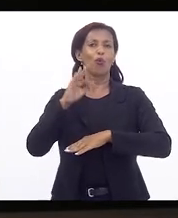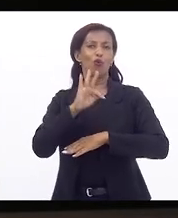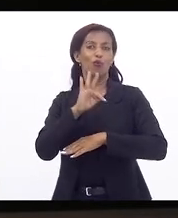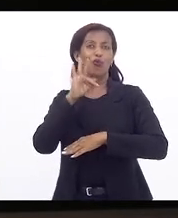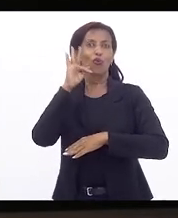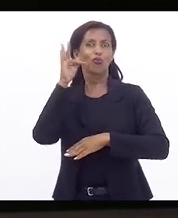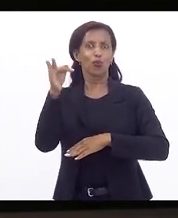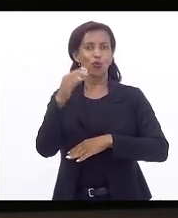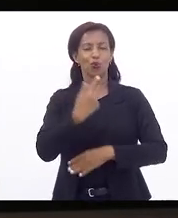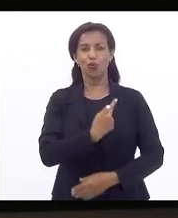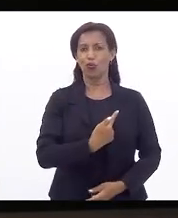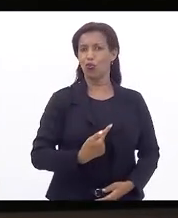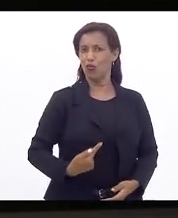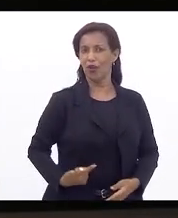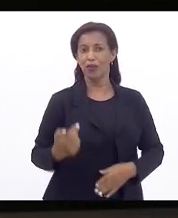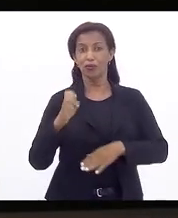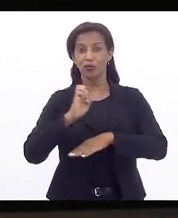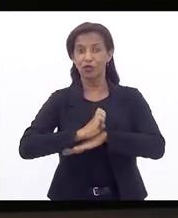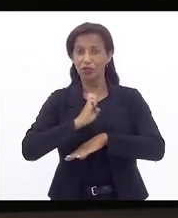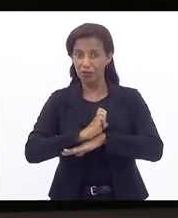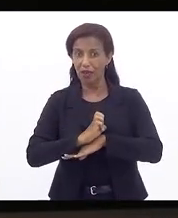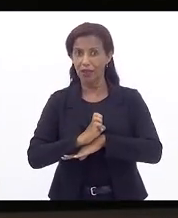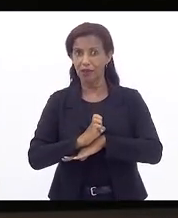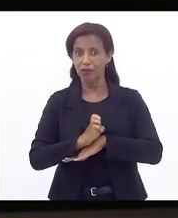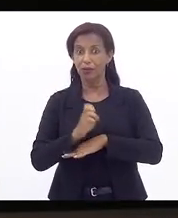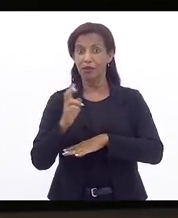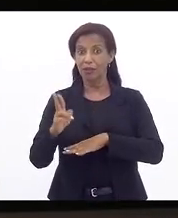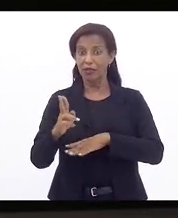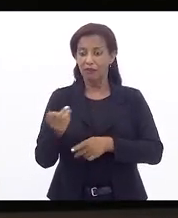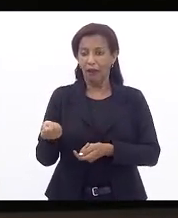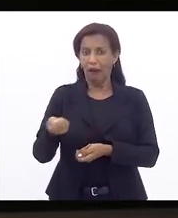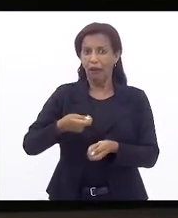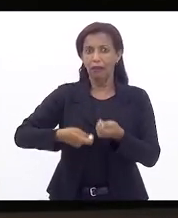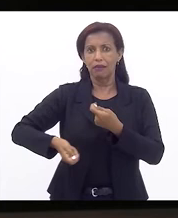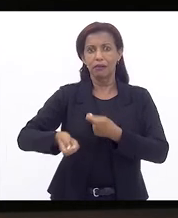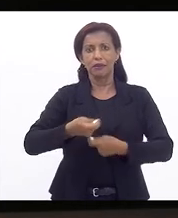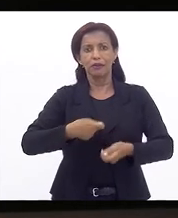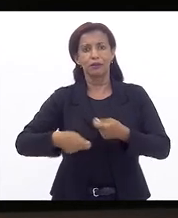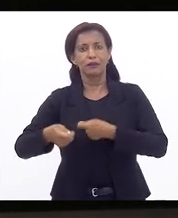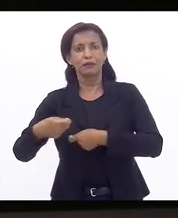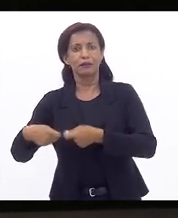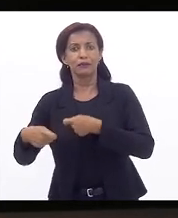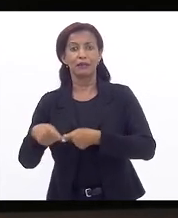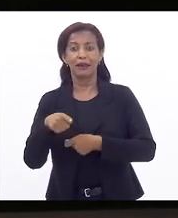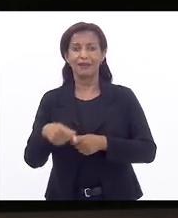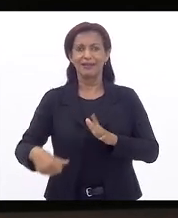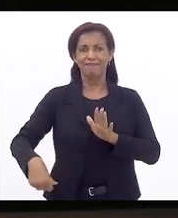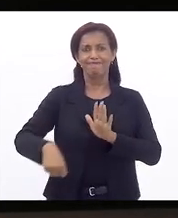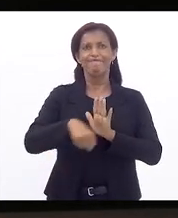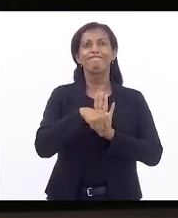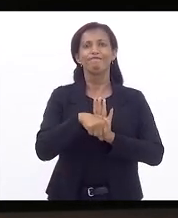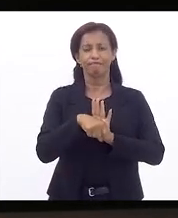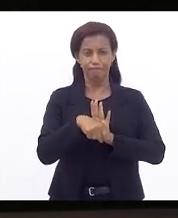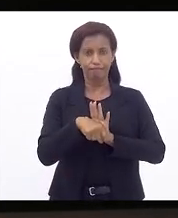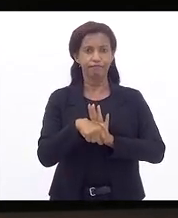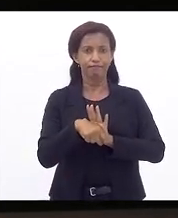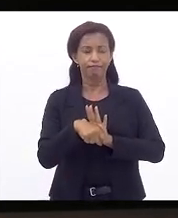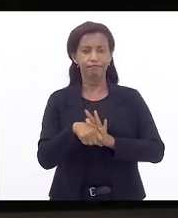governador do estado do Rio de Janeiro que irá administrar exatamente esta crise e